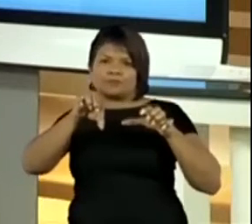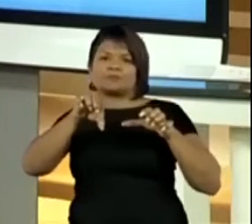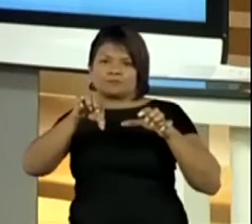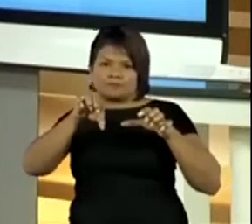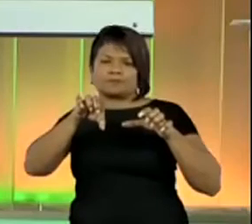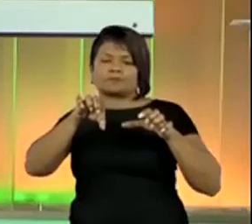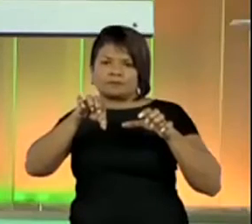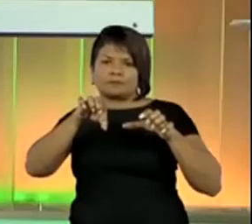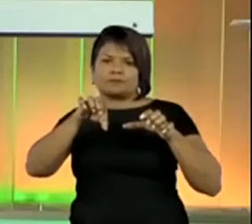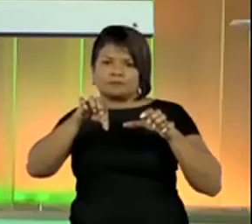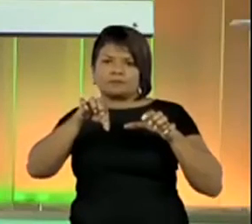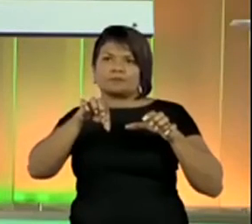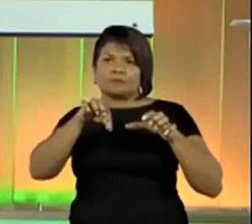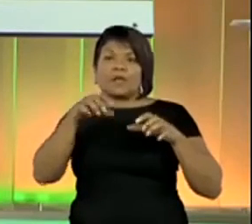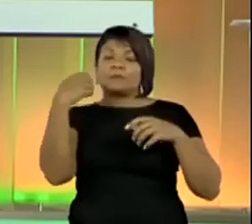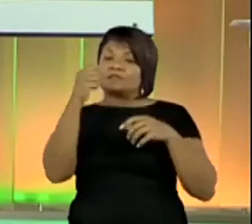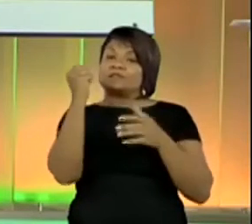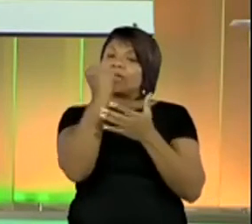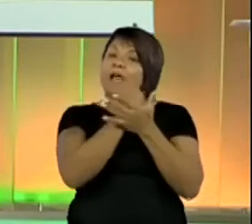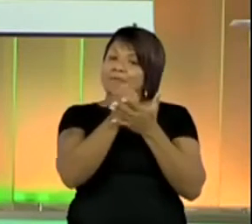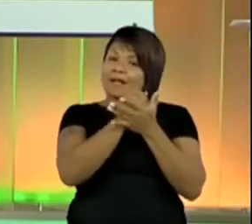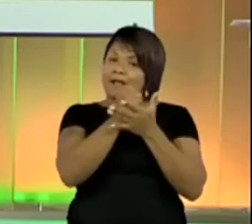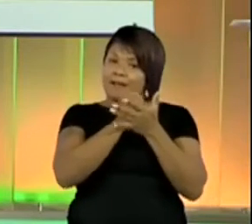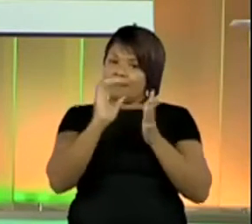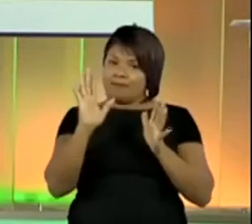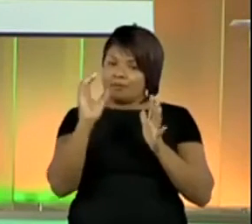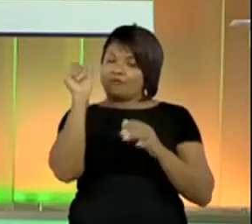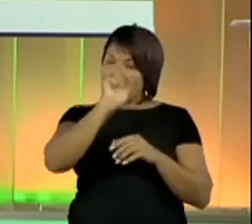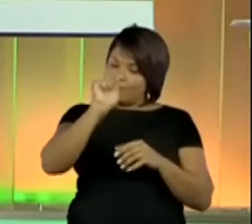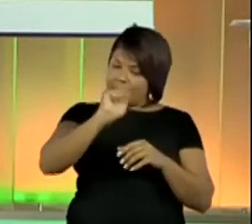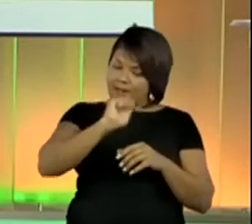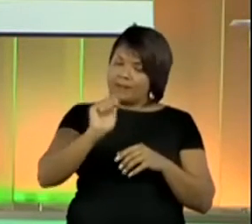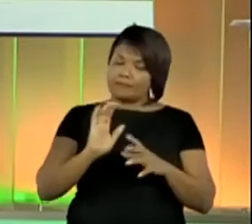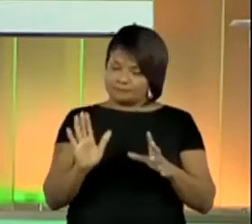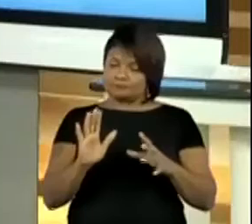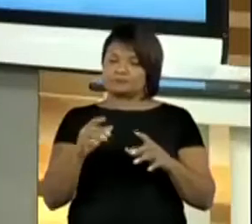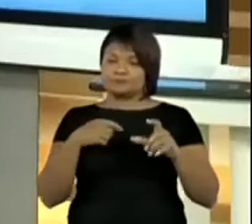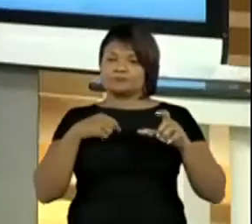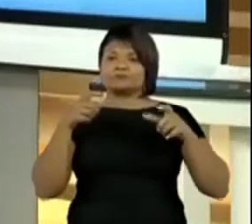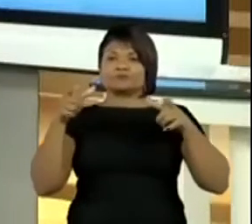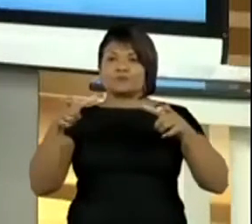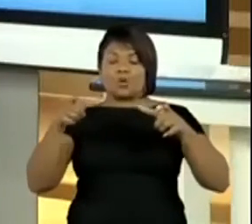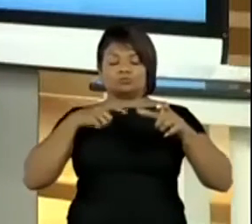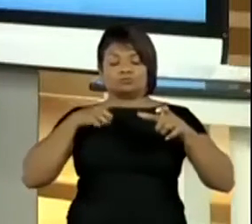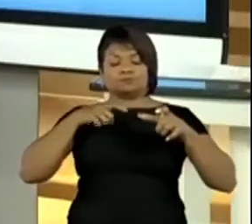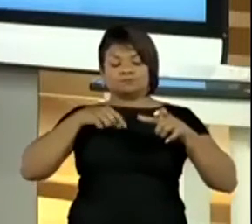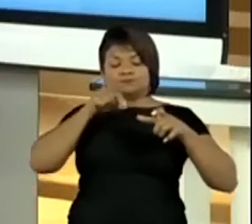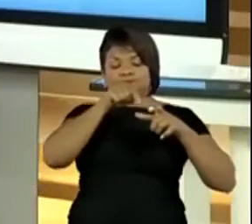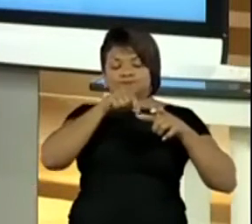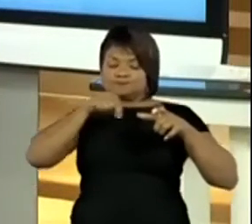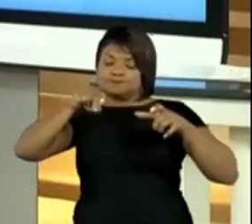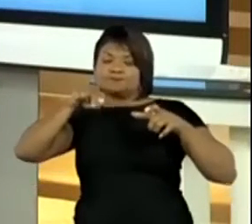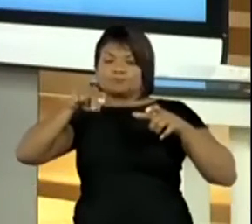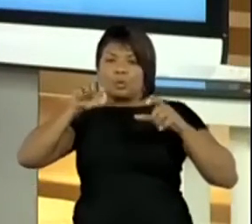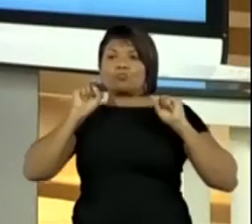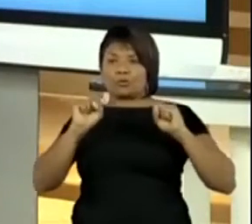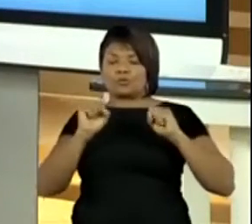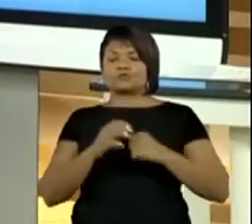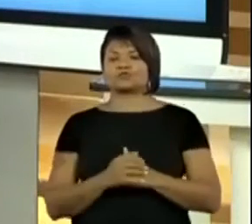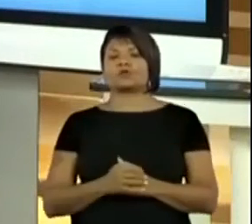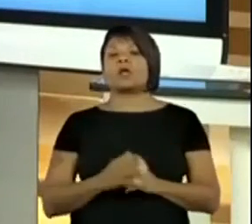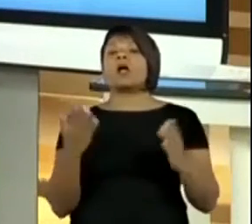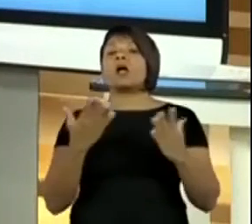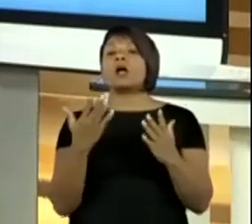jeito, tá? Para a gente poder ter o entendimento, senão não tem. Ah lá, mexi minha pecinha para lá. Agora, o time